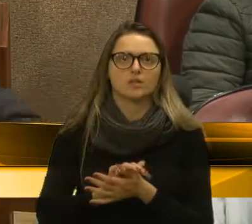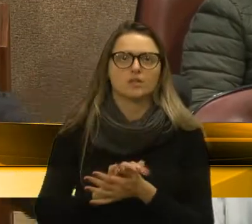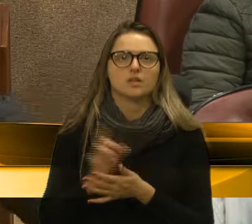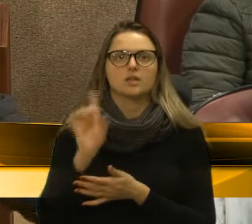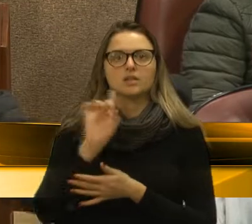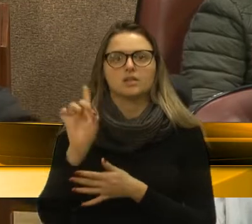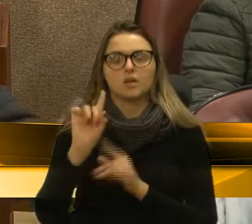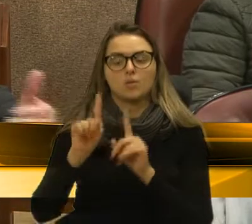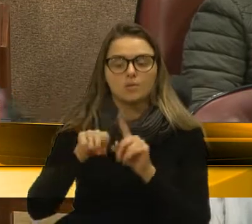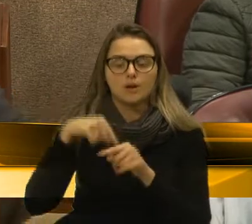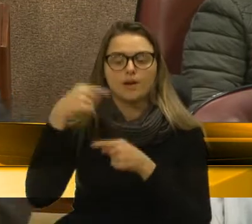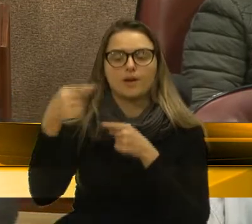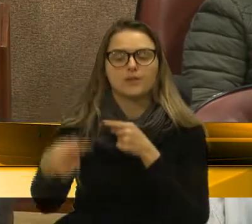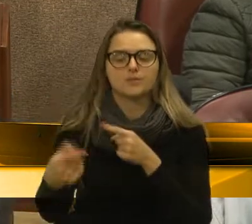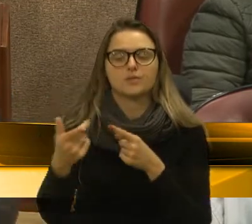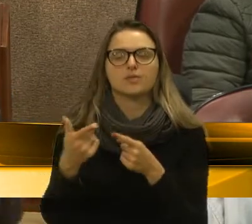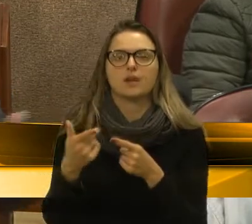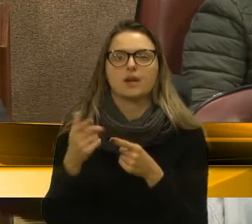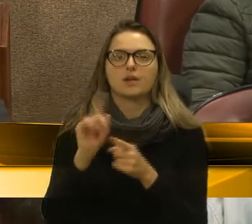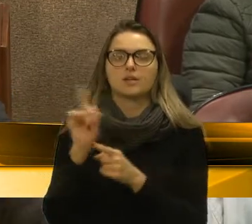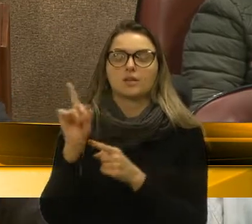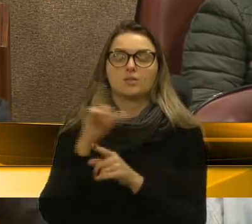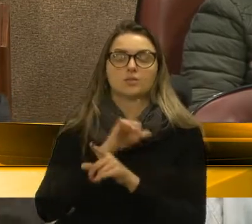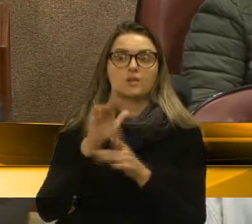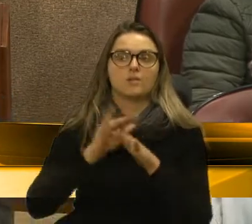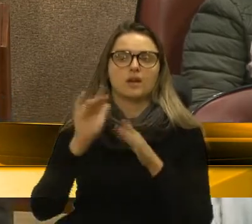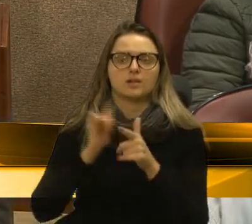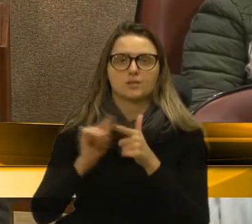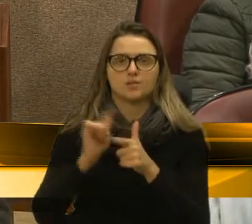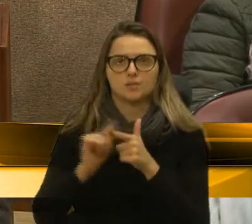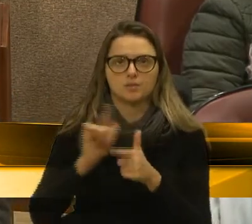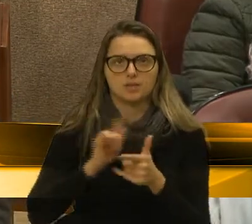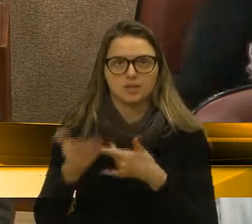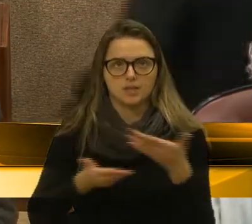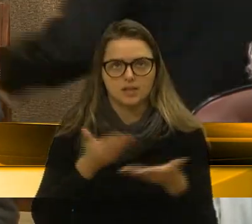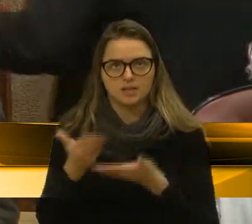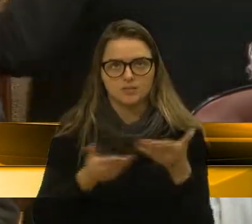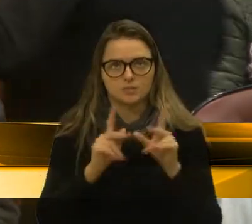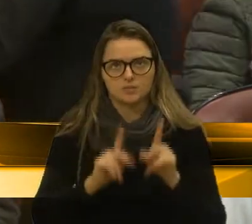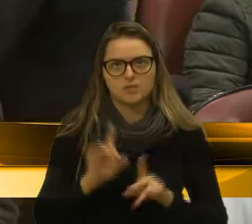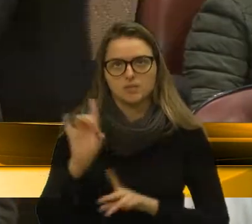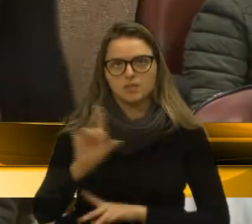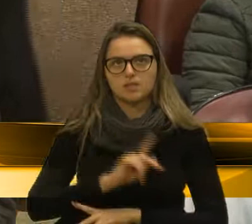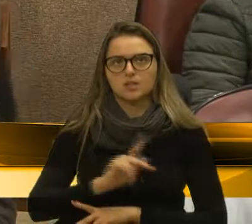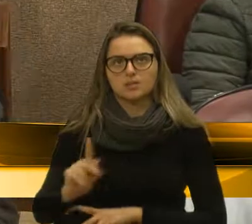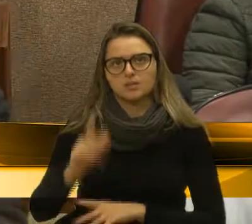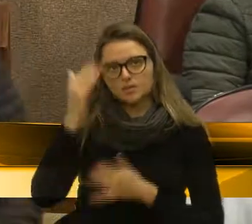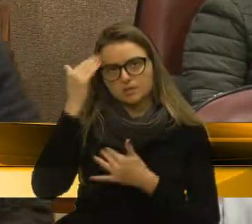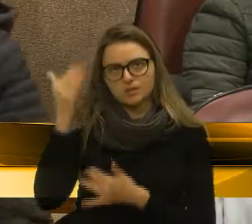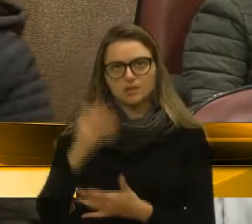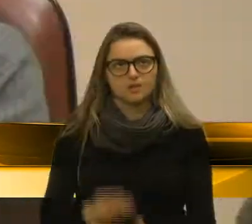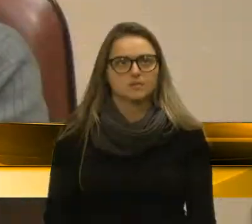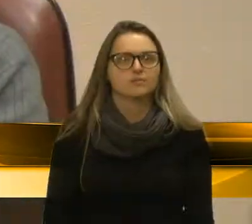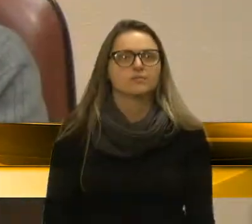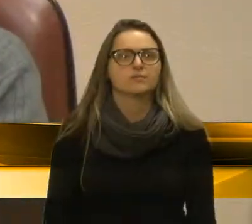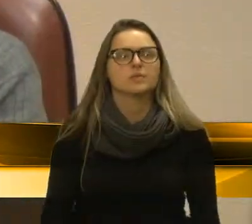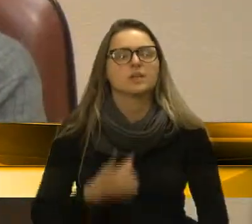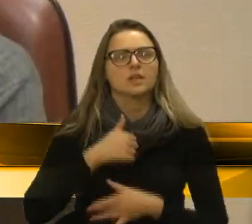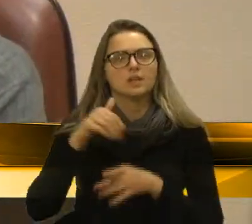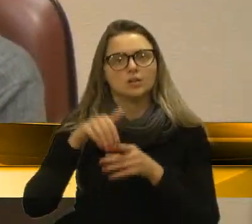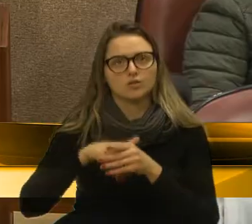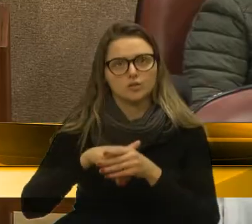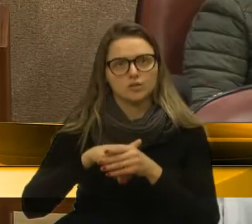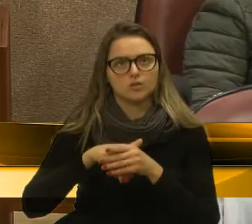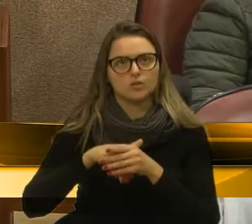aventar de uma dificuldade de não possibilidade por atendimento dessas pessoas. Era isso, senhor presidente. Muito obrigado. Estarei votando